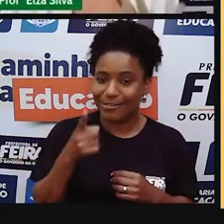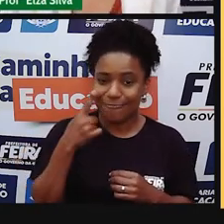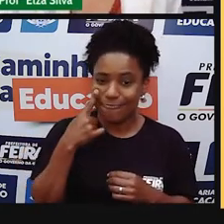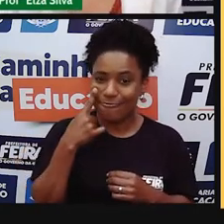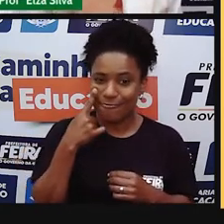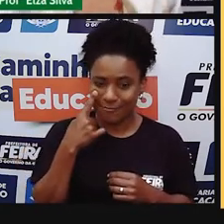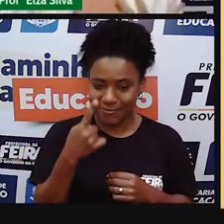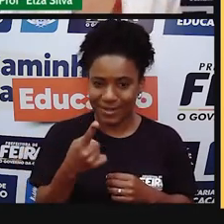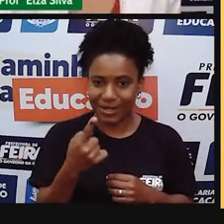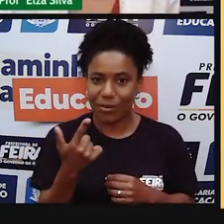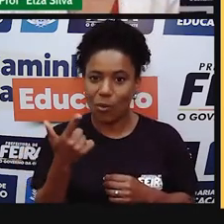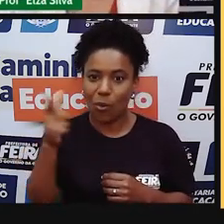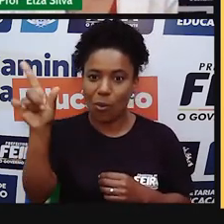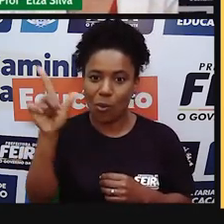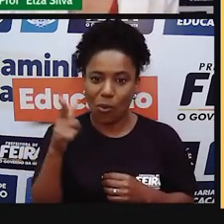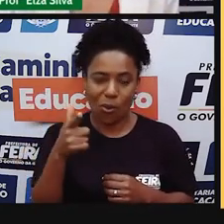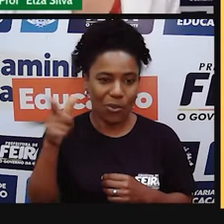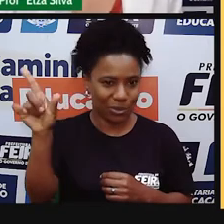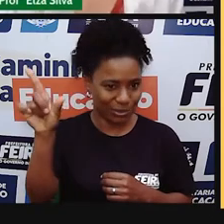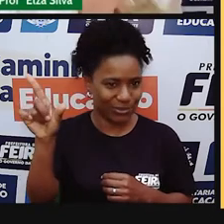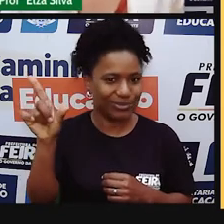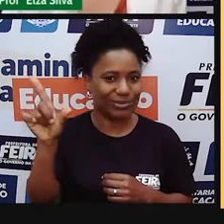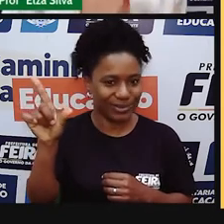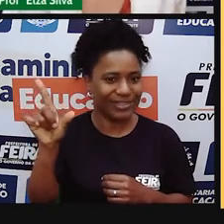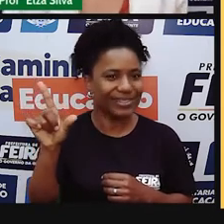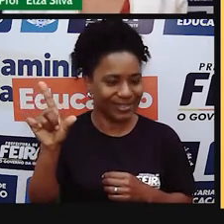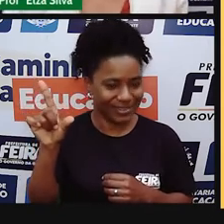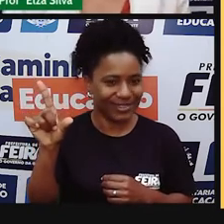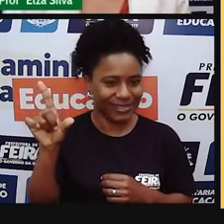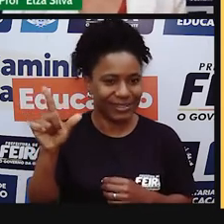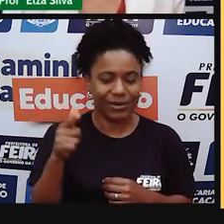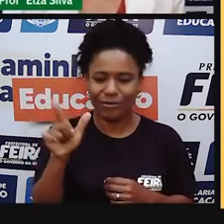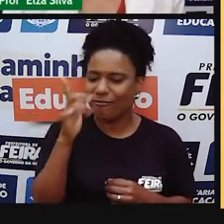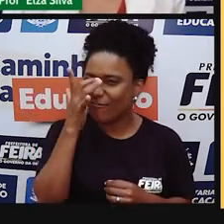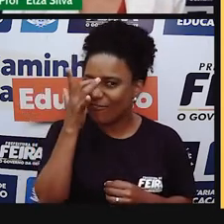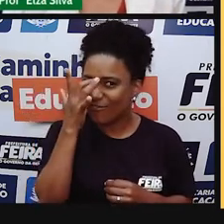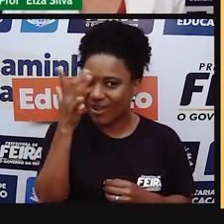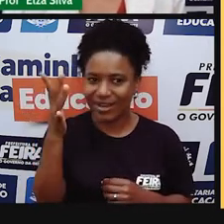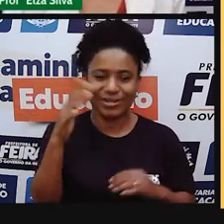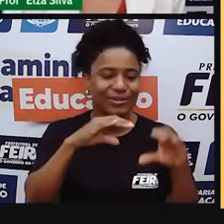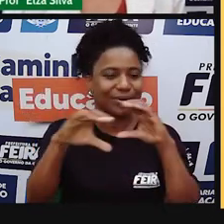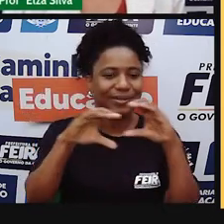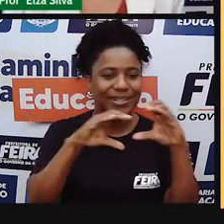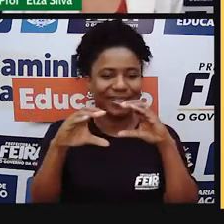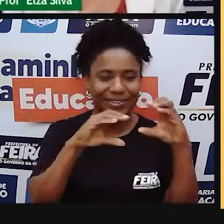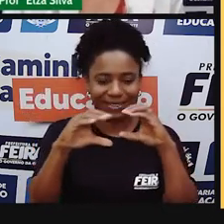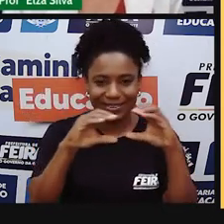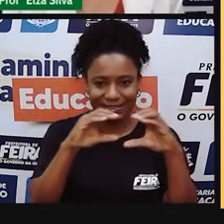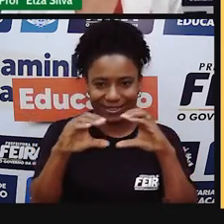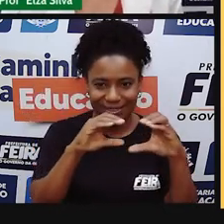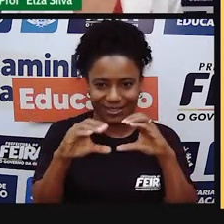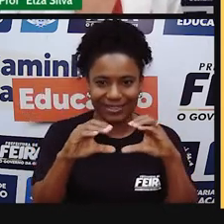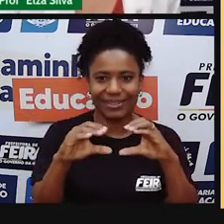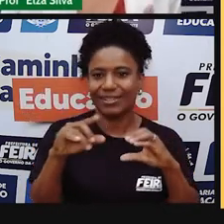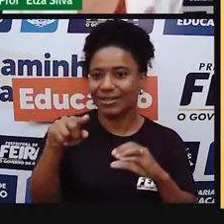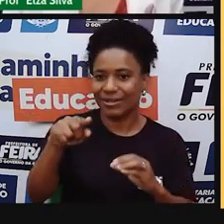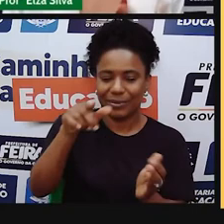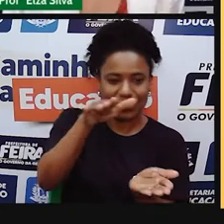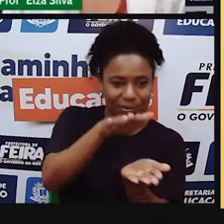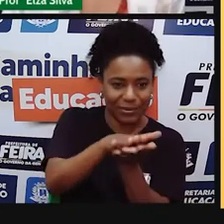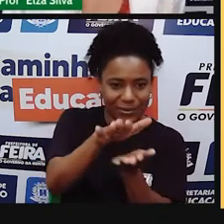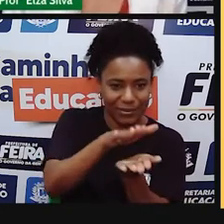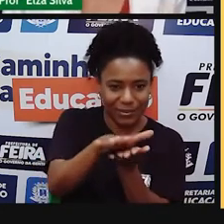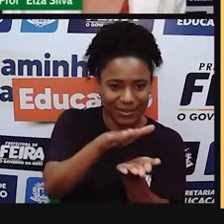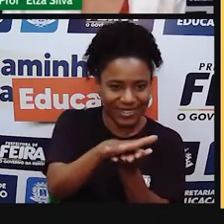outros inventos, né, que foram facilitando a comunicação entre os homens. fotocopier, que é a máquina